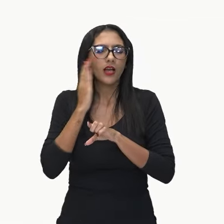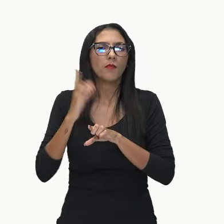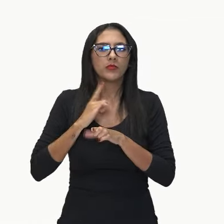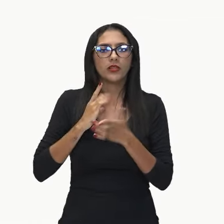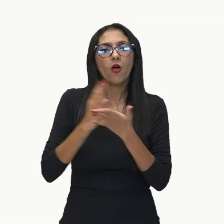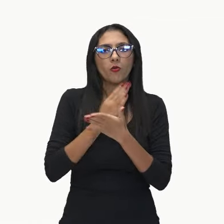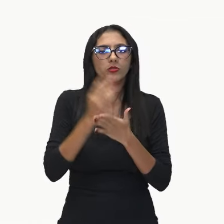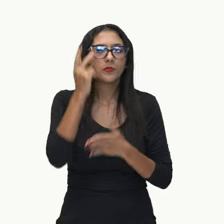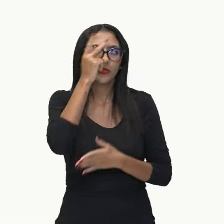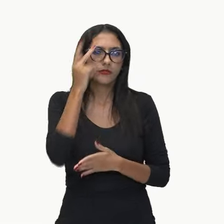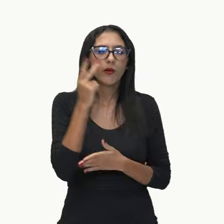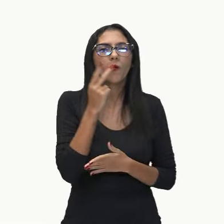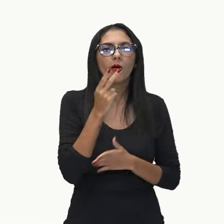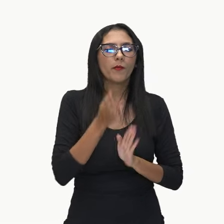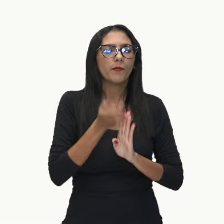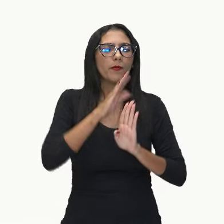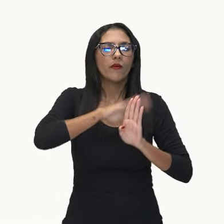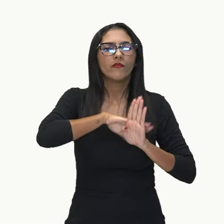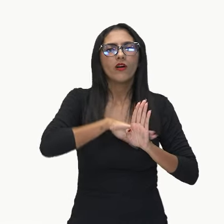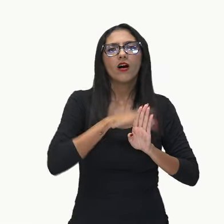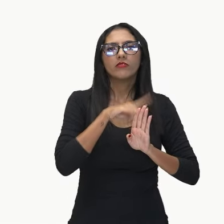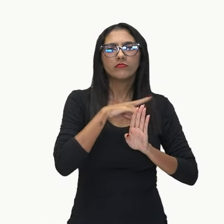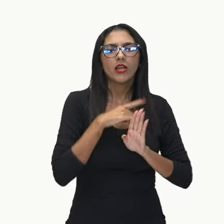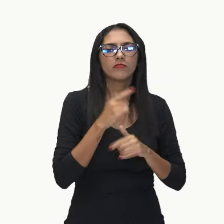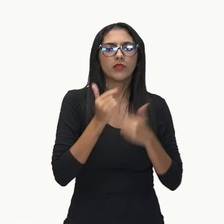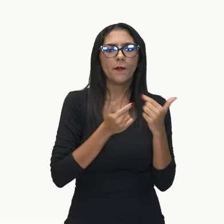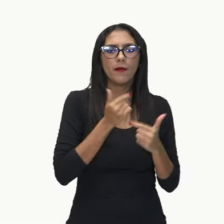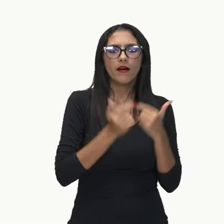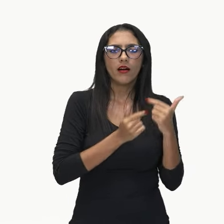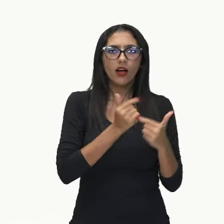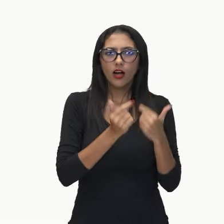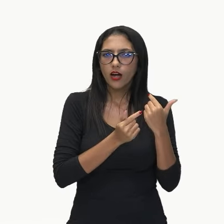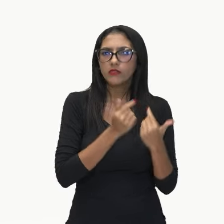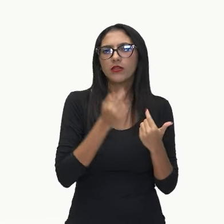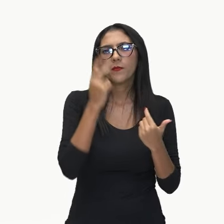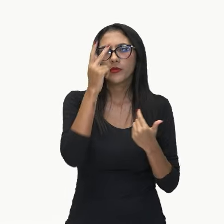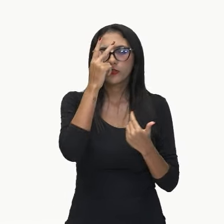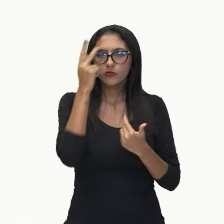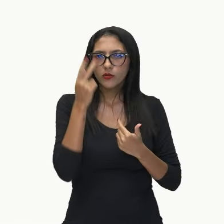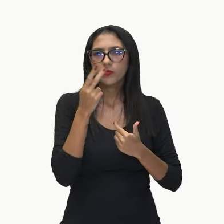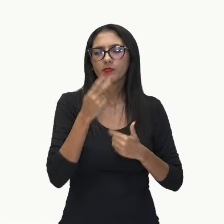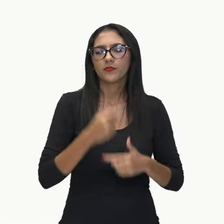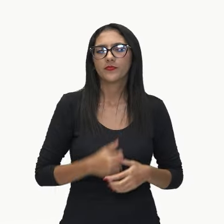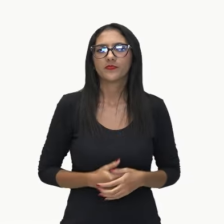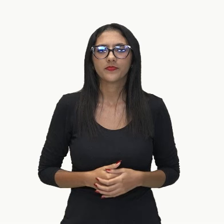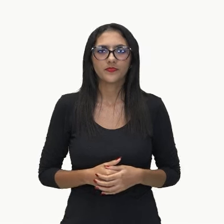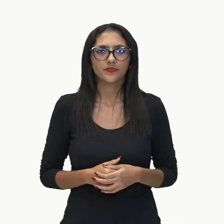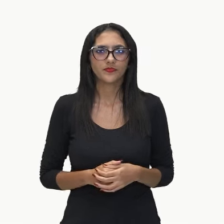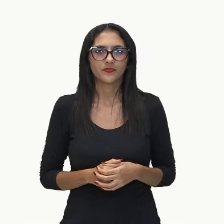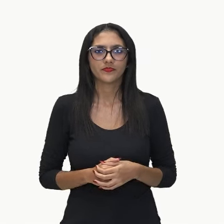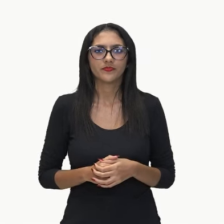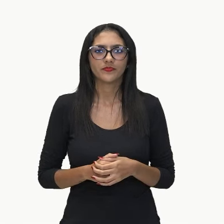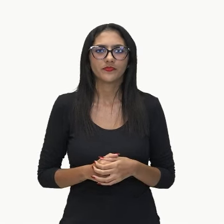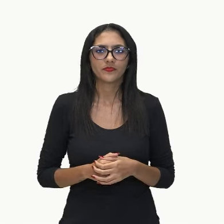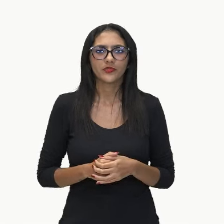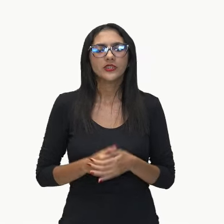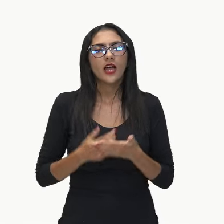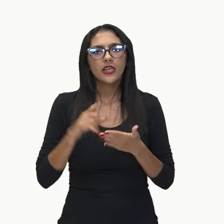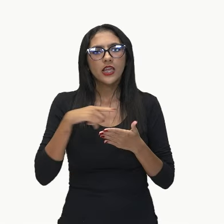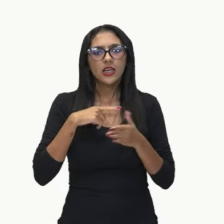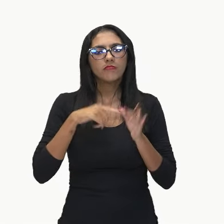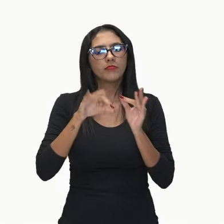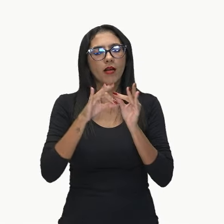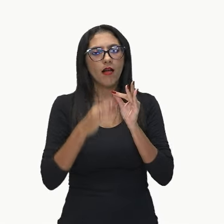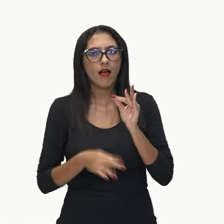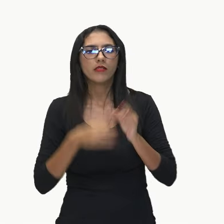classe trabalhadora que está ali botando as indústrias em movimento, né? E aí ele segue falando